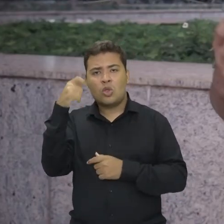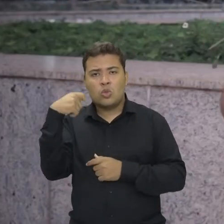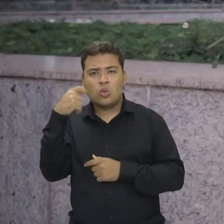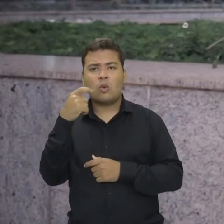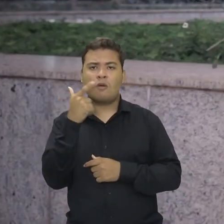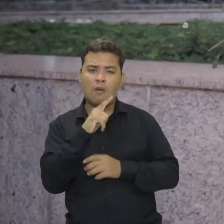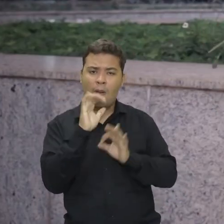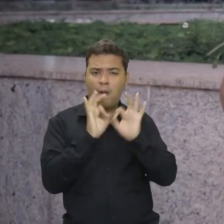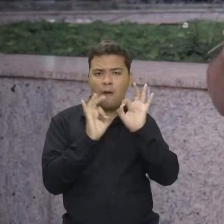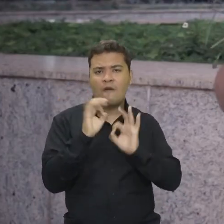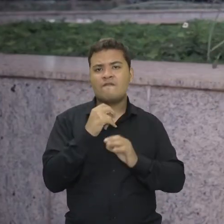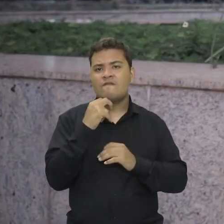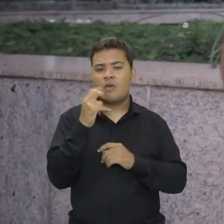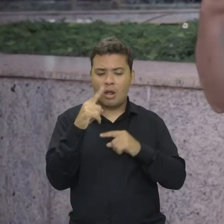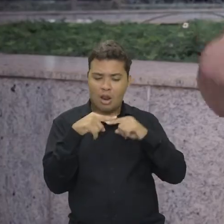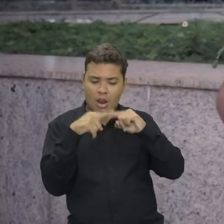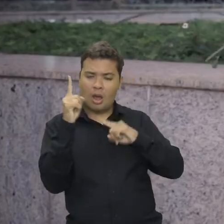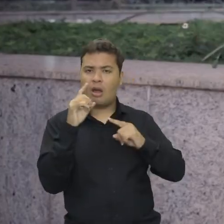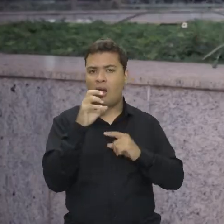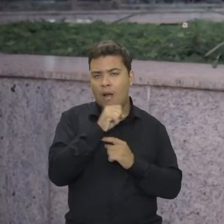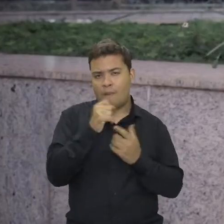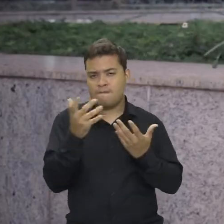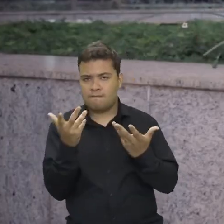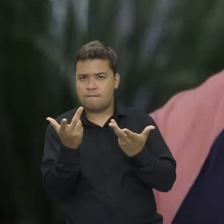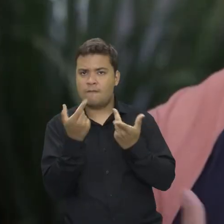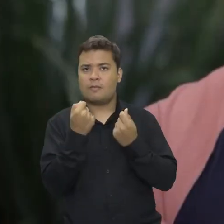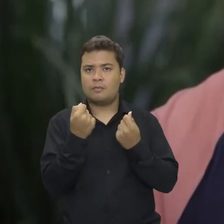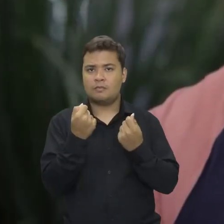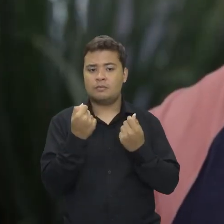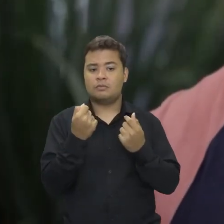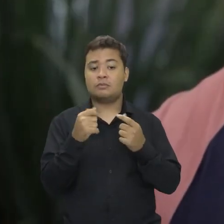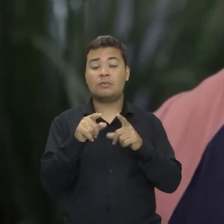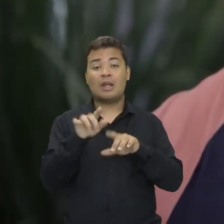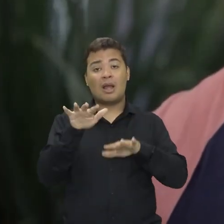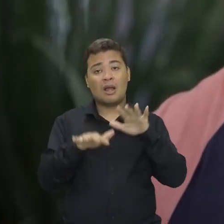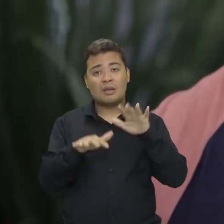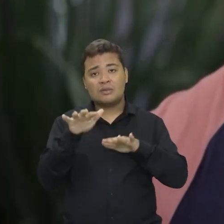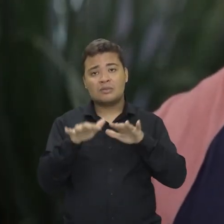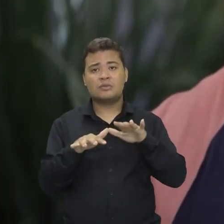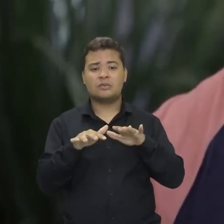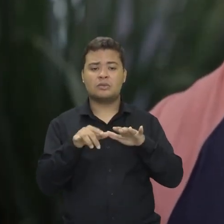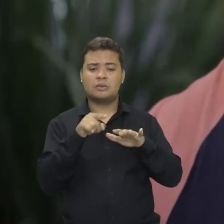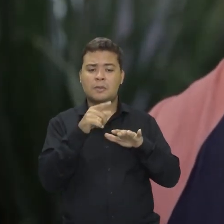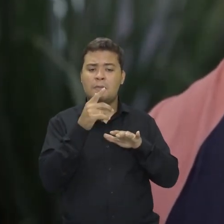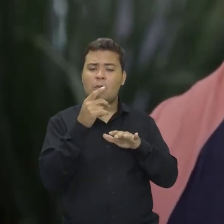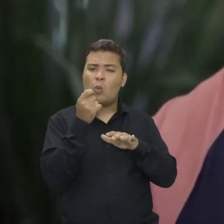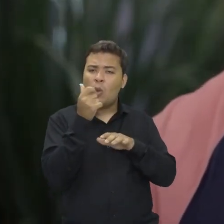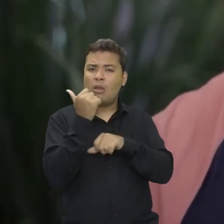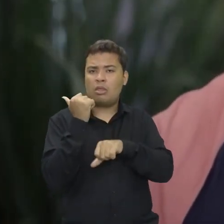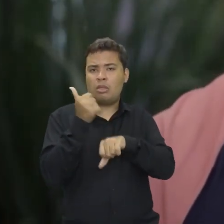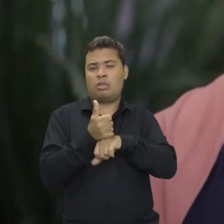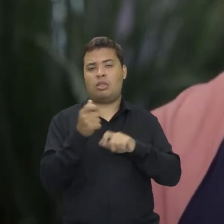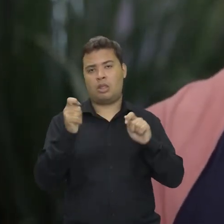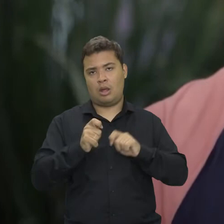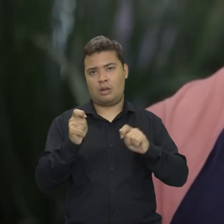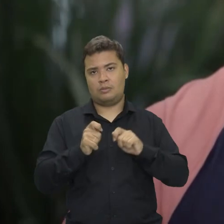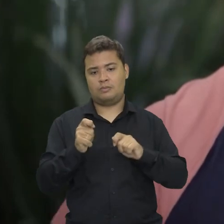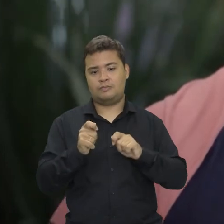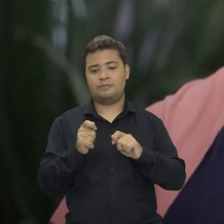sacada, uma variação de voz mais rápida. No áudio, chega próximo de substituir.